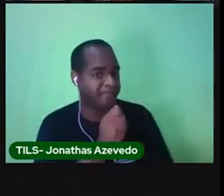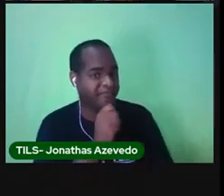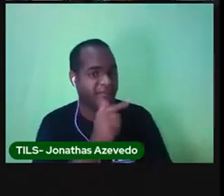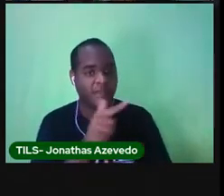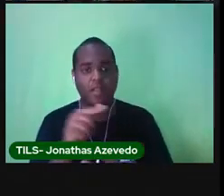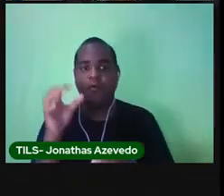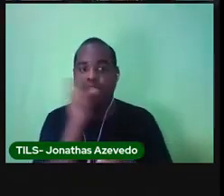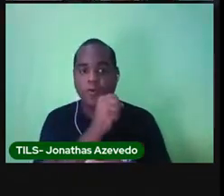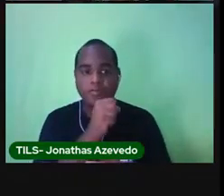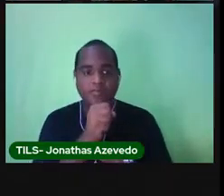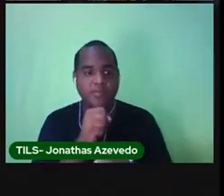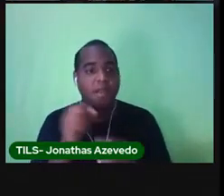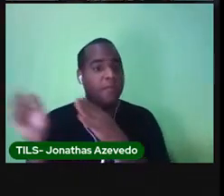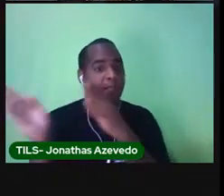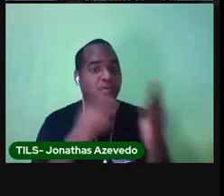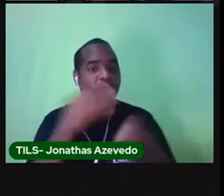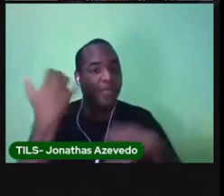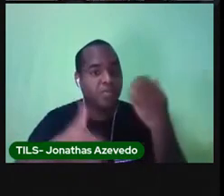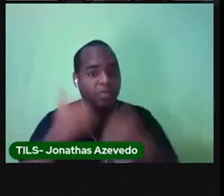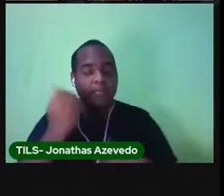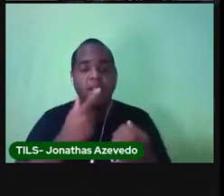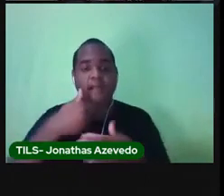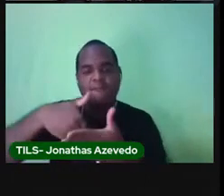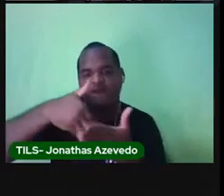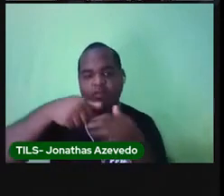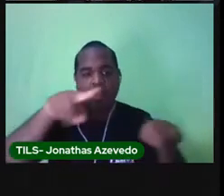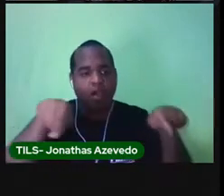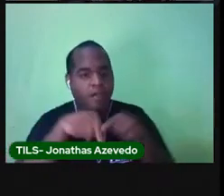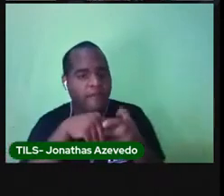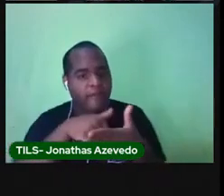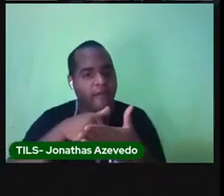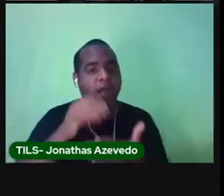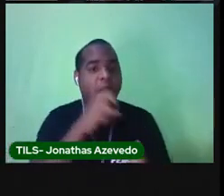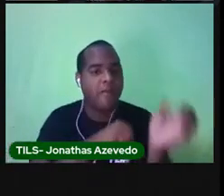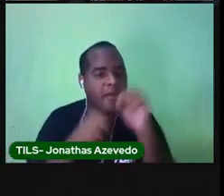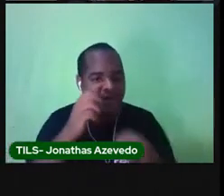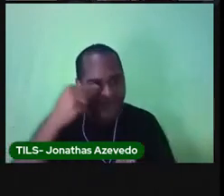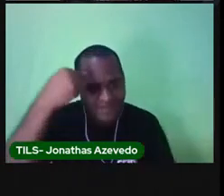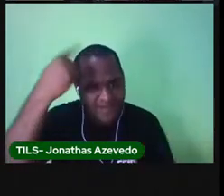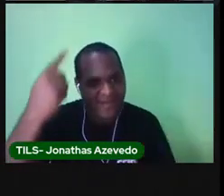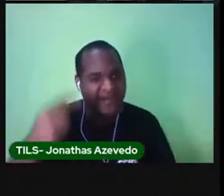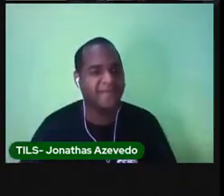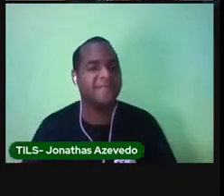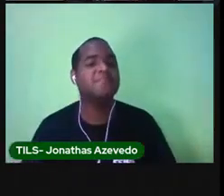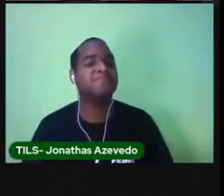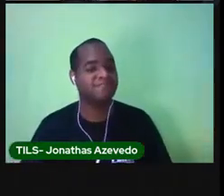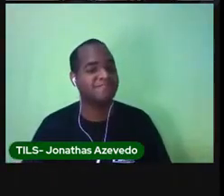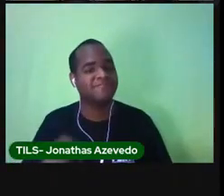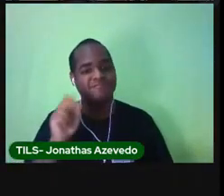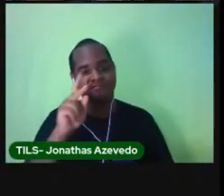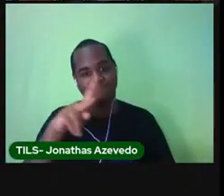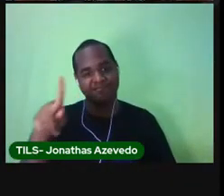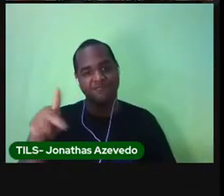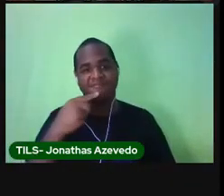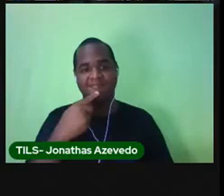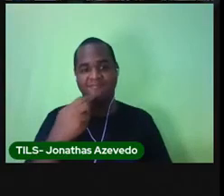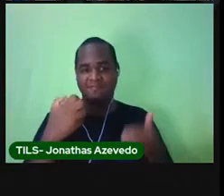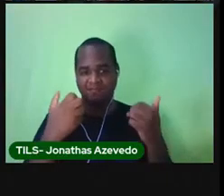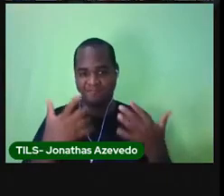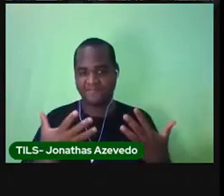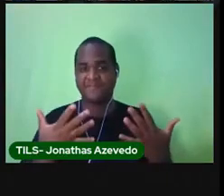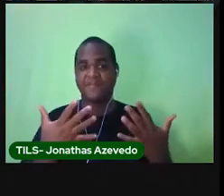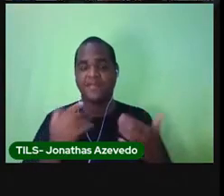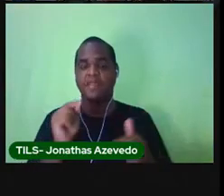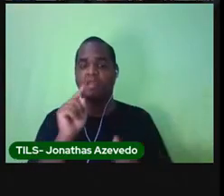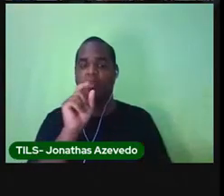rápido, parecendo um narrador de jogo de futebol? Você lembra? A Pró falou que tem os